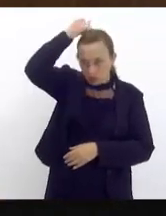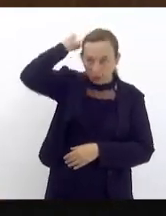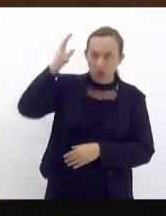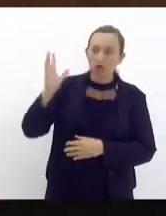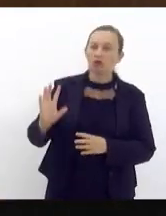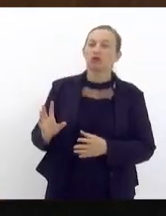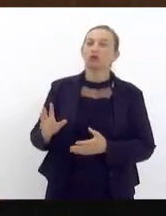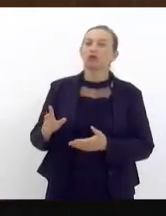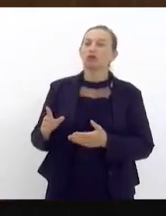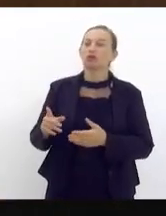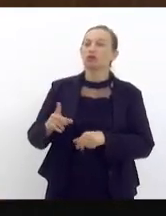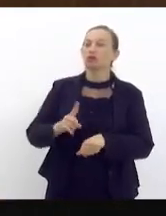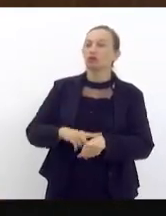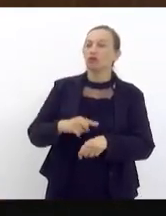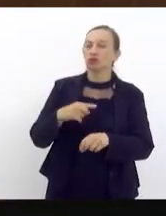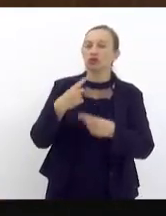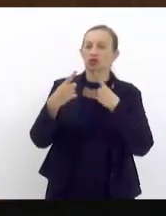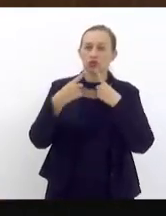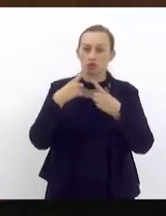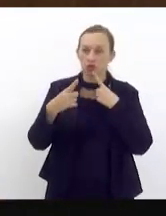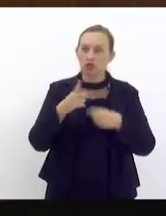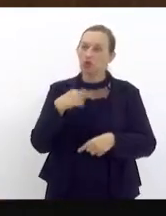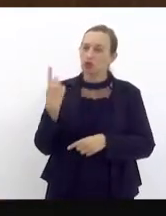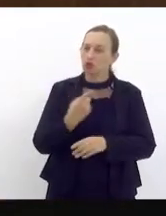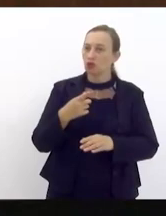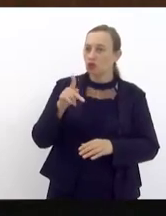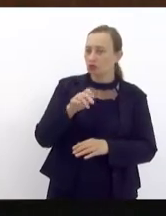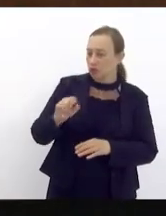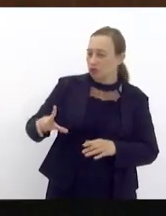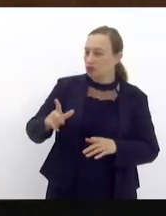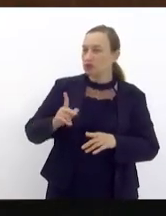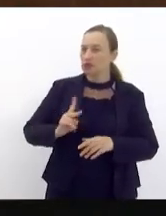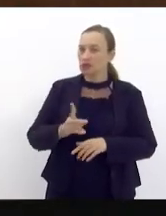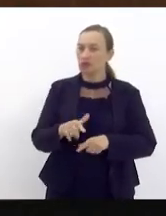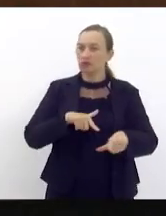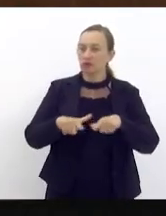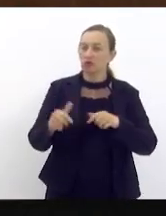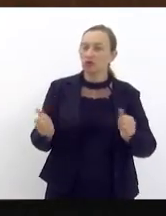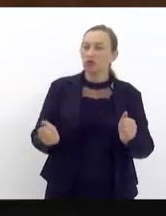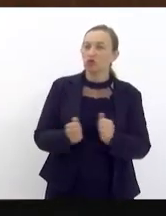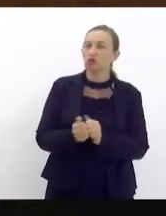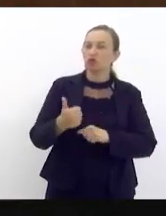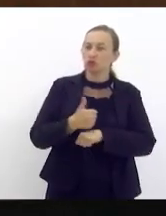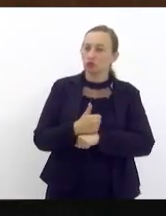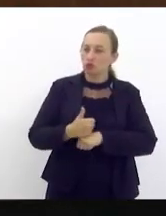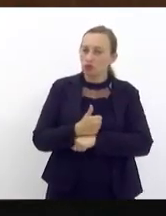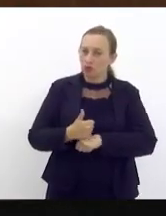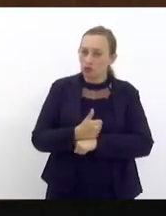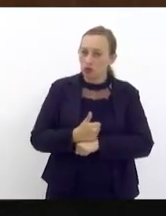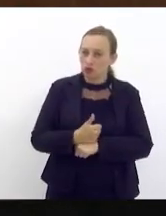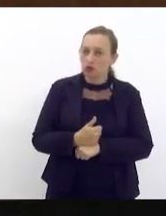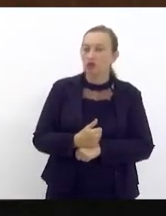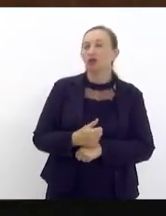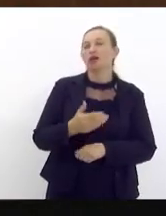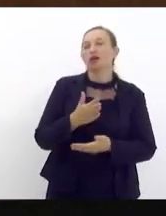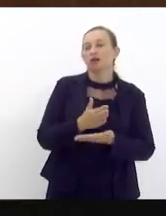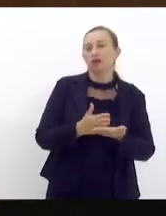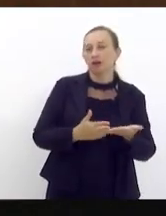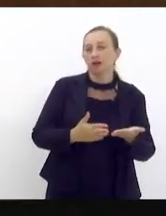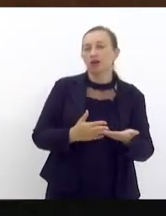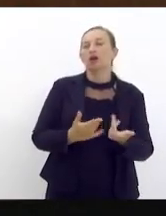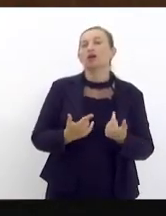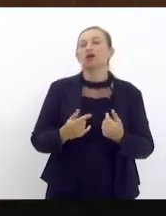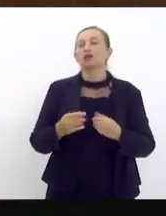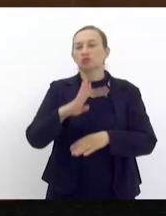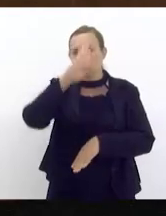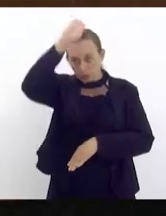aqui no debate pelos colegas nós do PSOL sempre atuamos junto aos profissionais inclusive uma parte desses bombeiros se filiaram ao partido